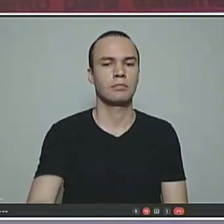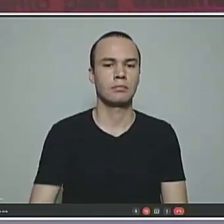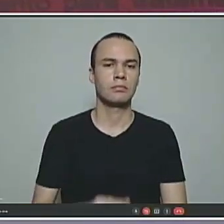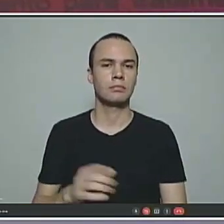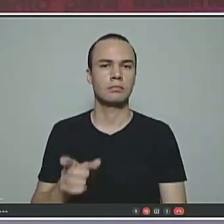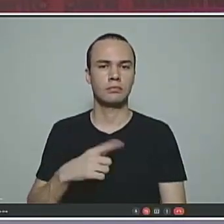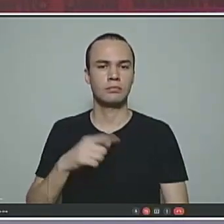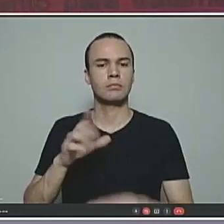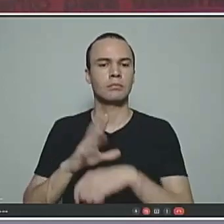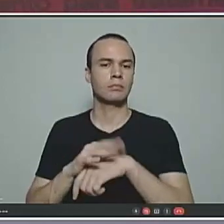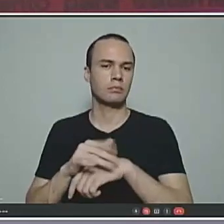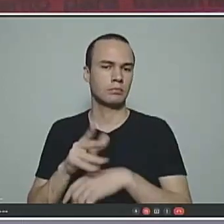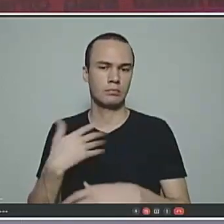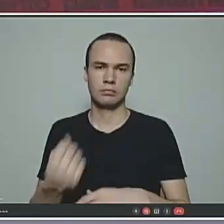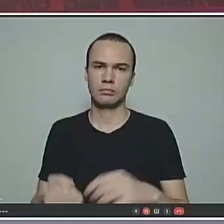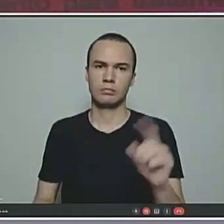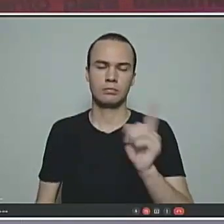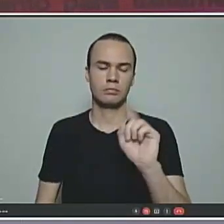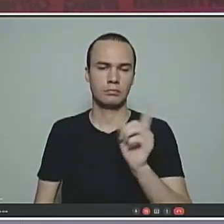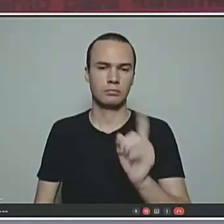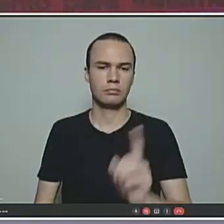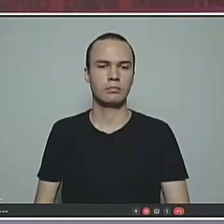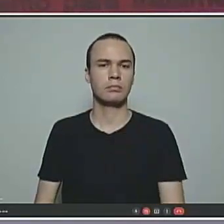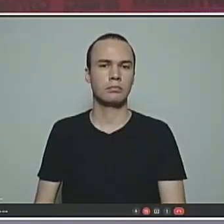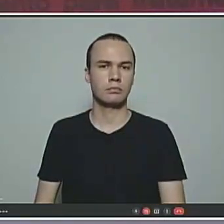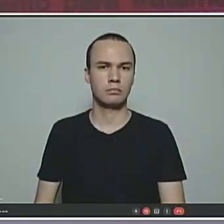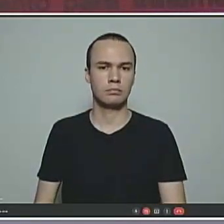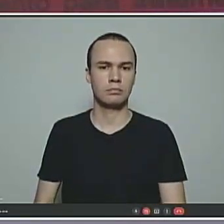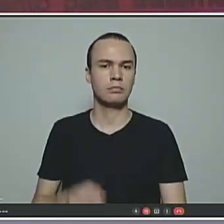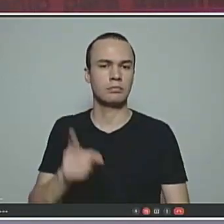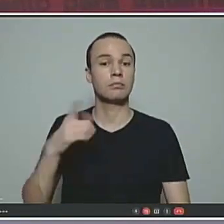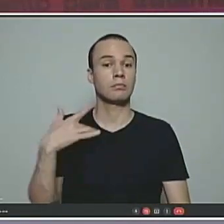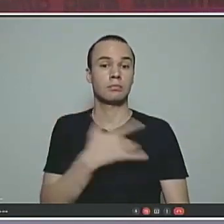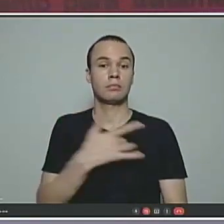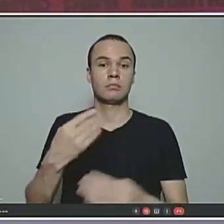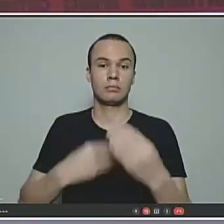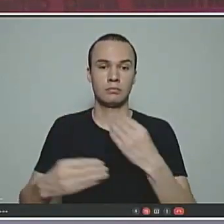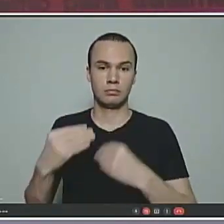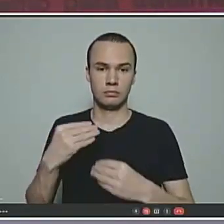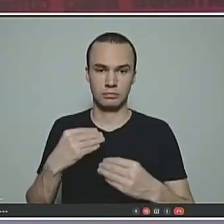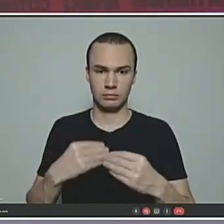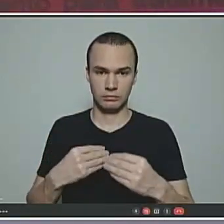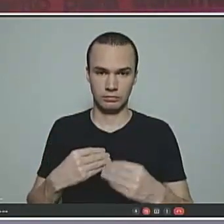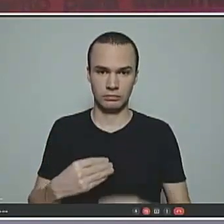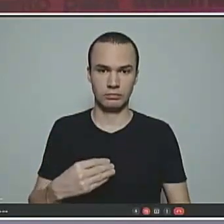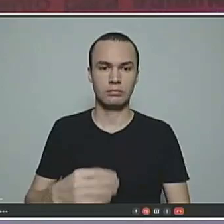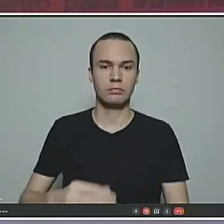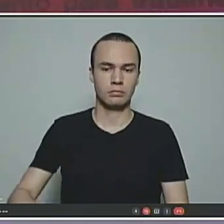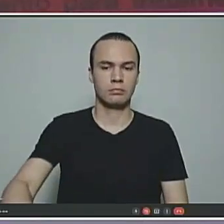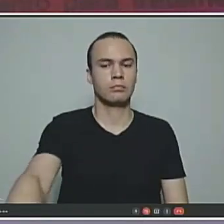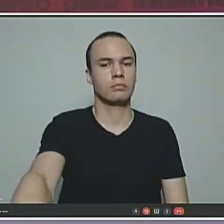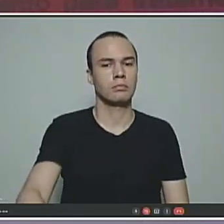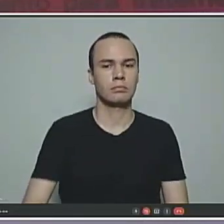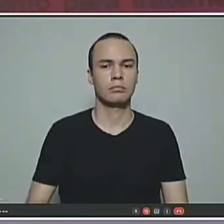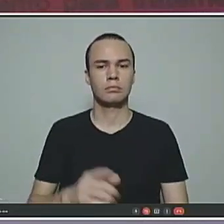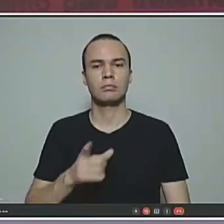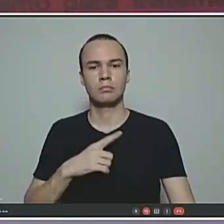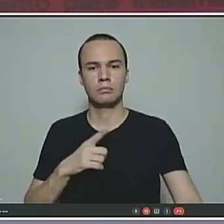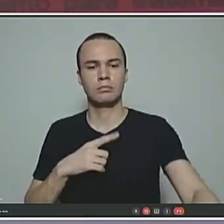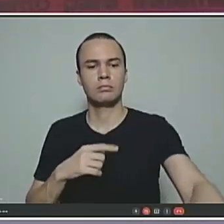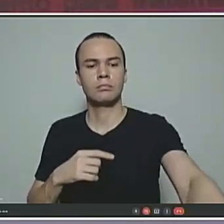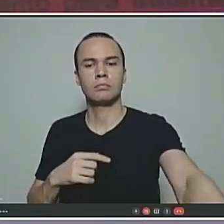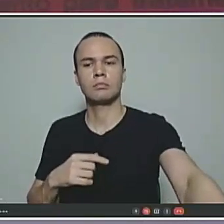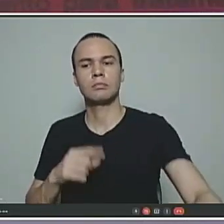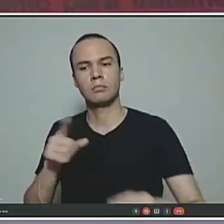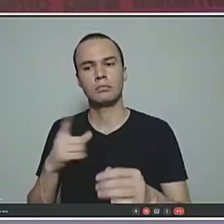doença não é benefício, em tratamento de saúde, em afastamento para tratamento de saúde, quando